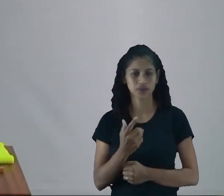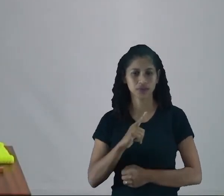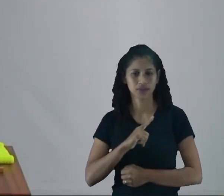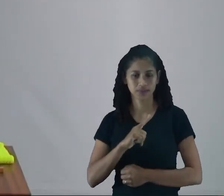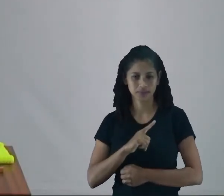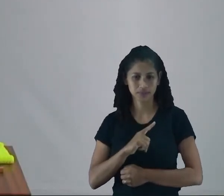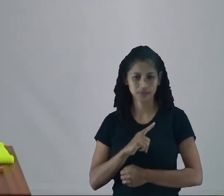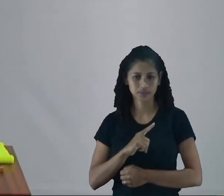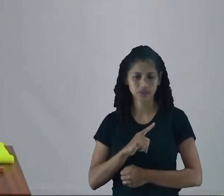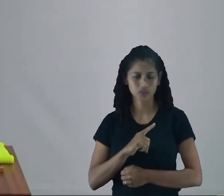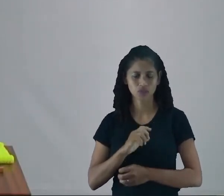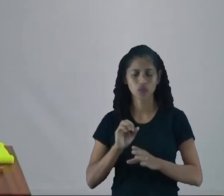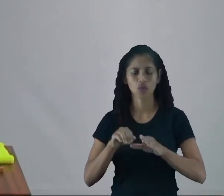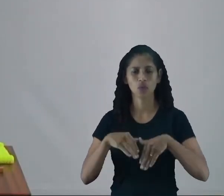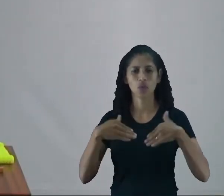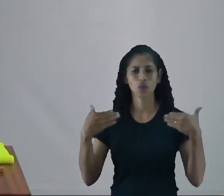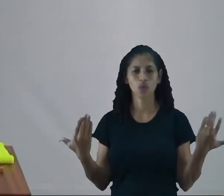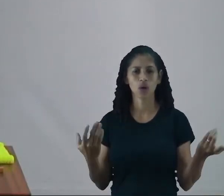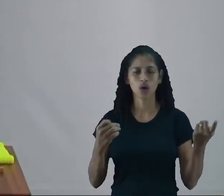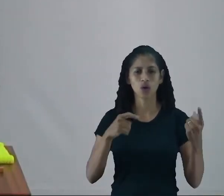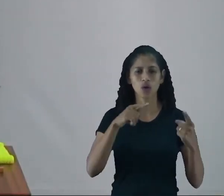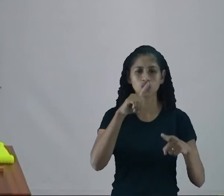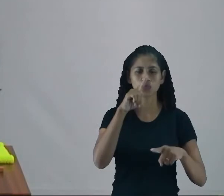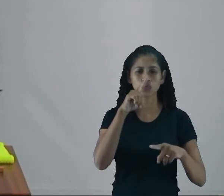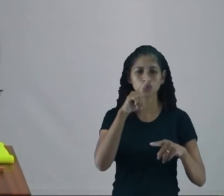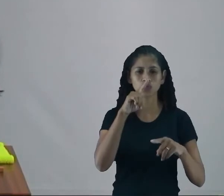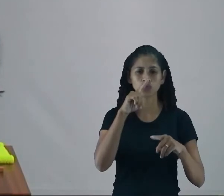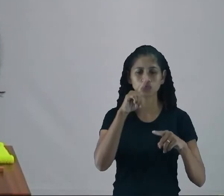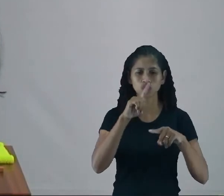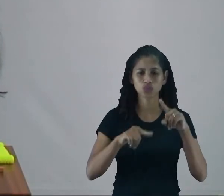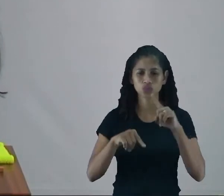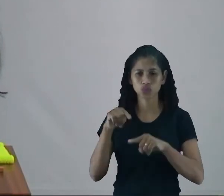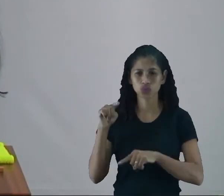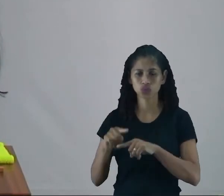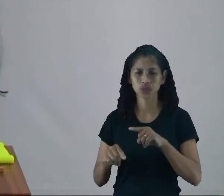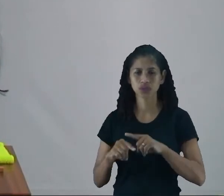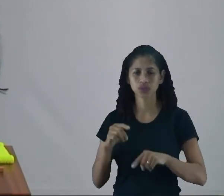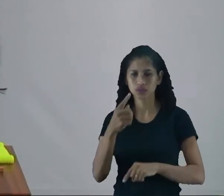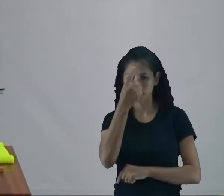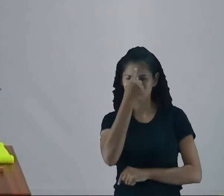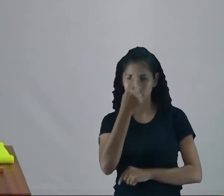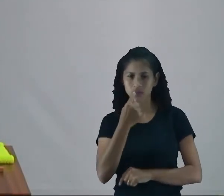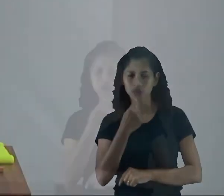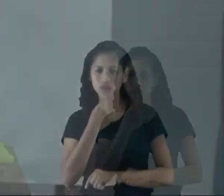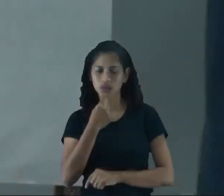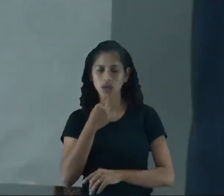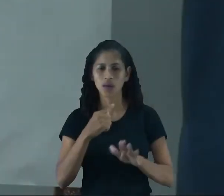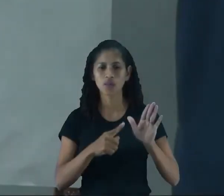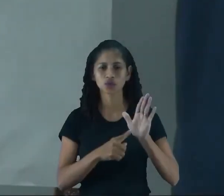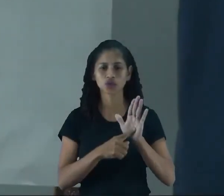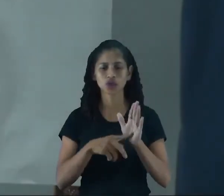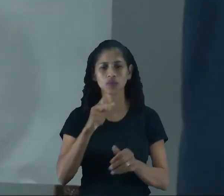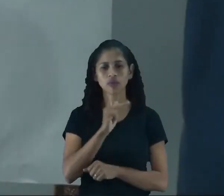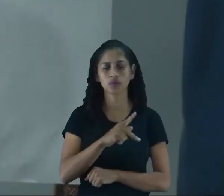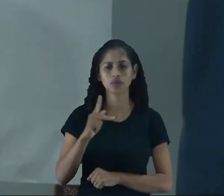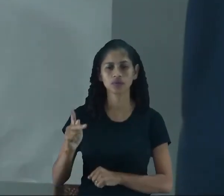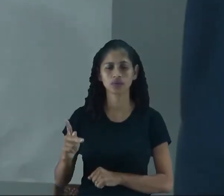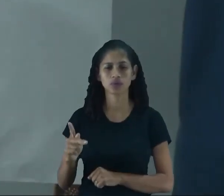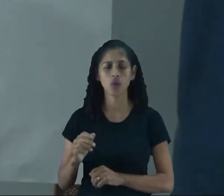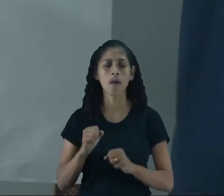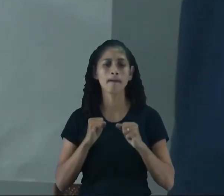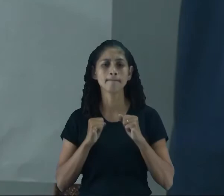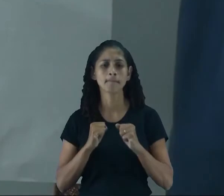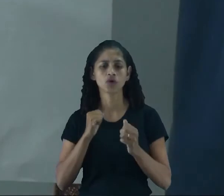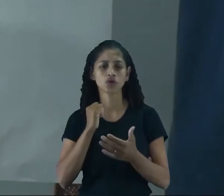qual dos objetos das imagens que serão mostradas pela professora? Podemos comprar